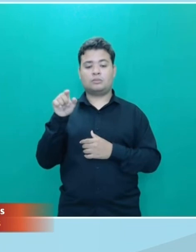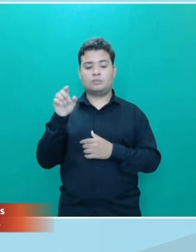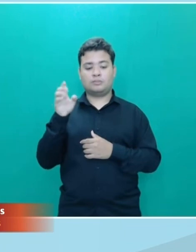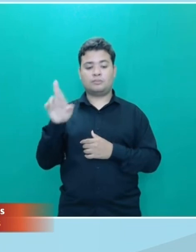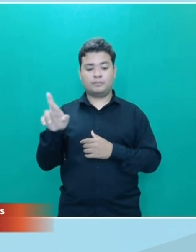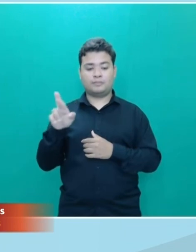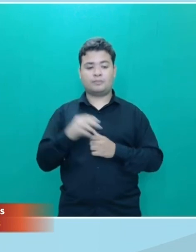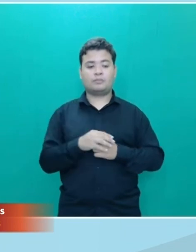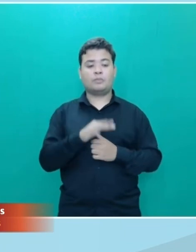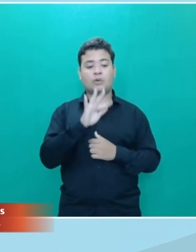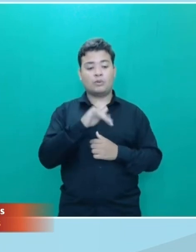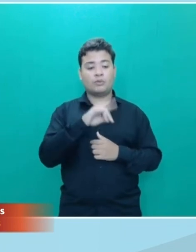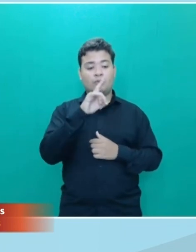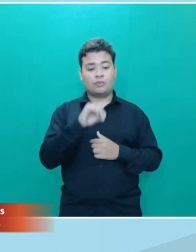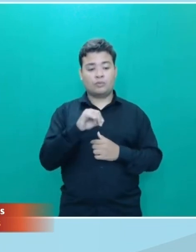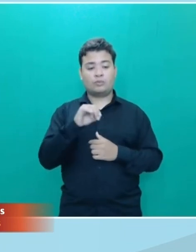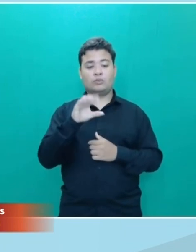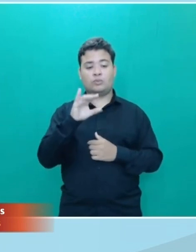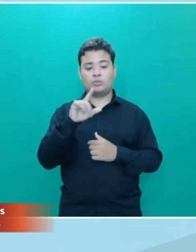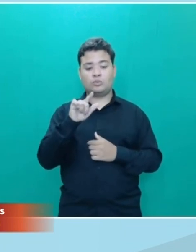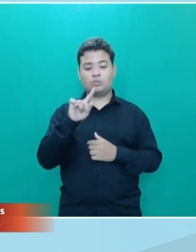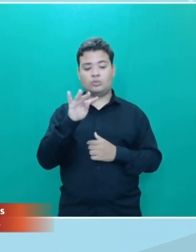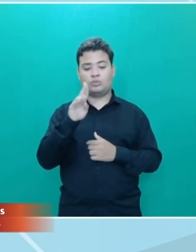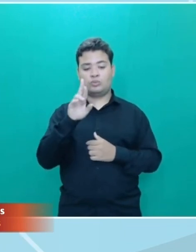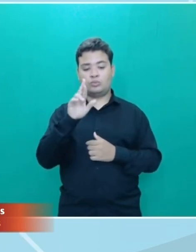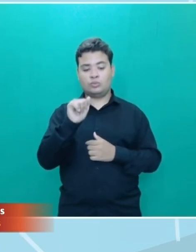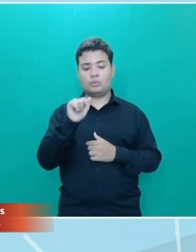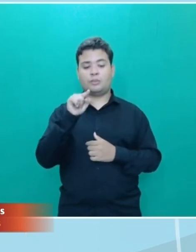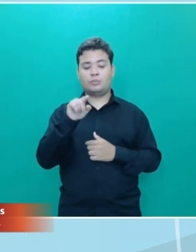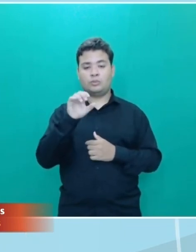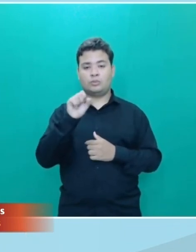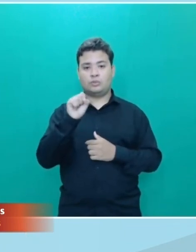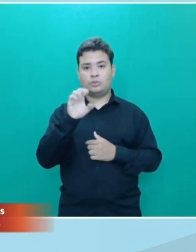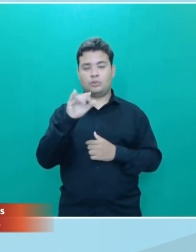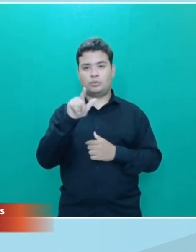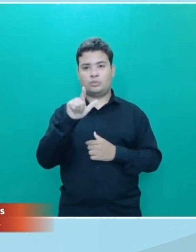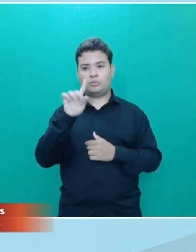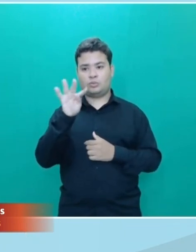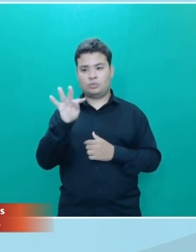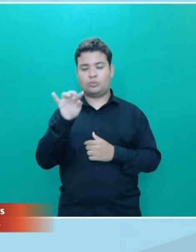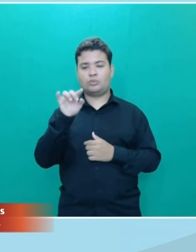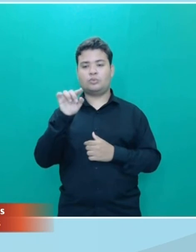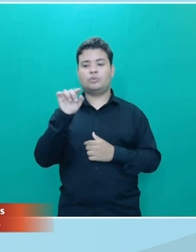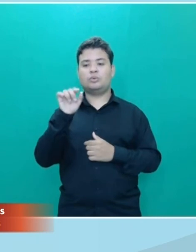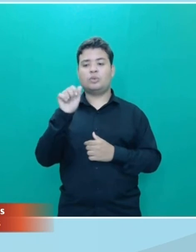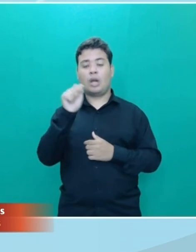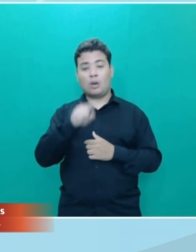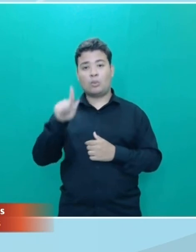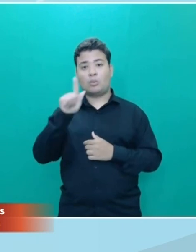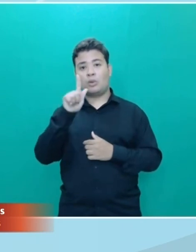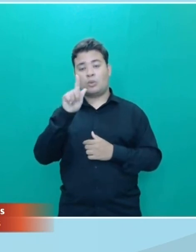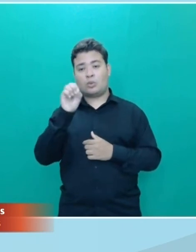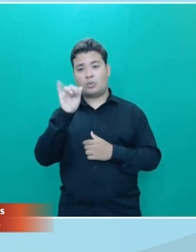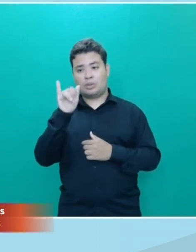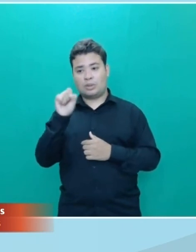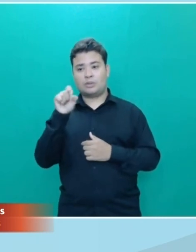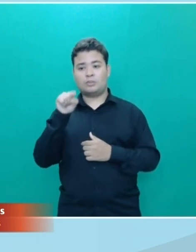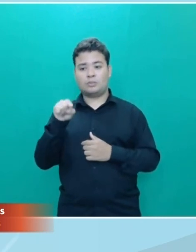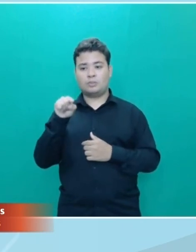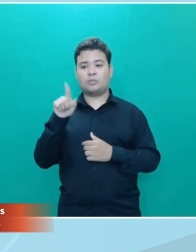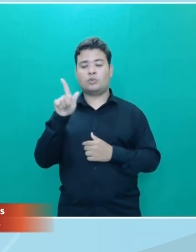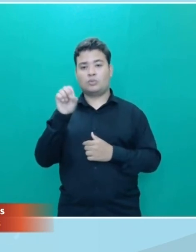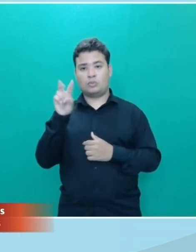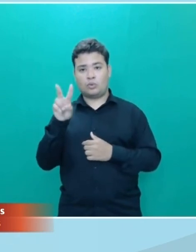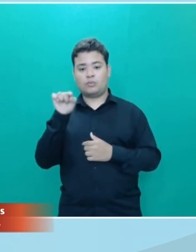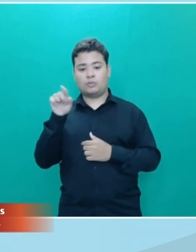fundocultura.seculti com o mudo arroba goiás.gov.br As sugestões podem ser encaminhadas